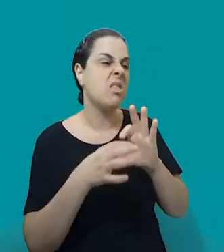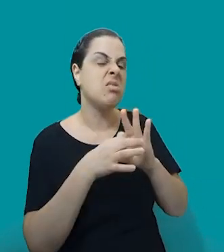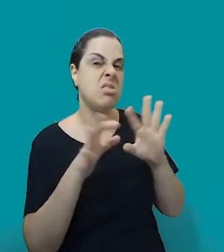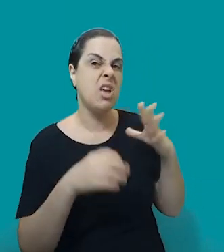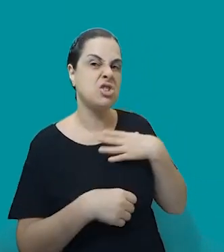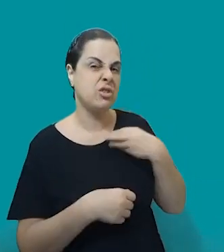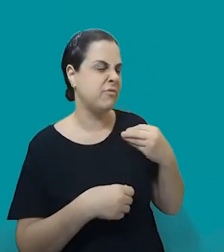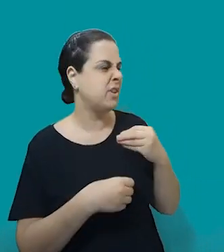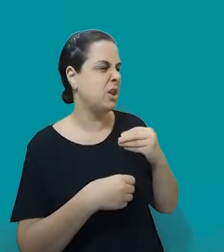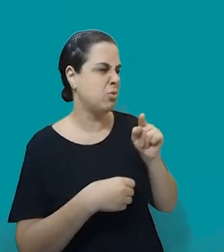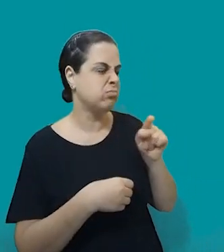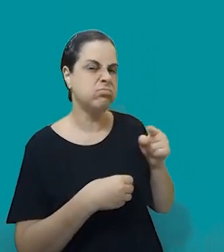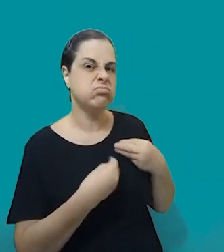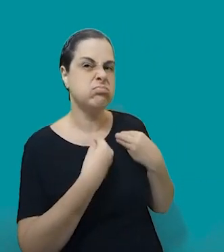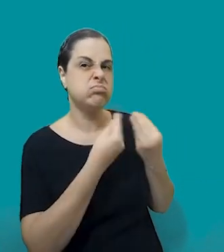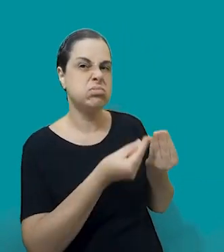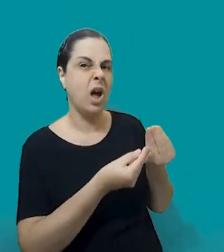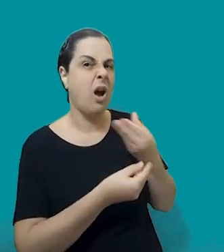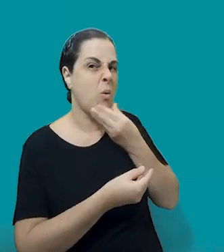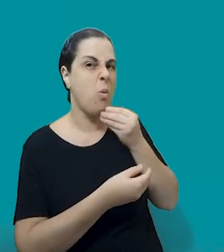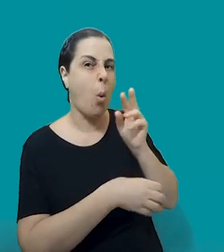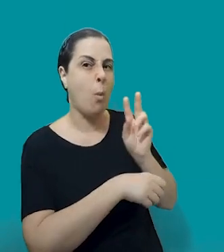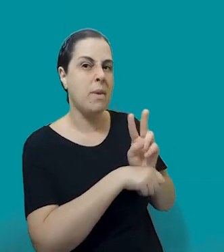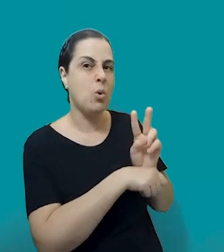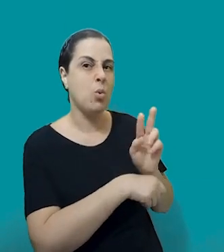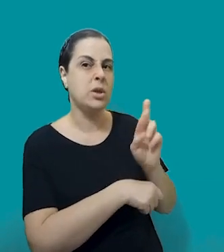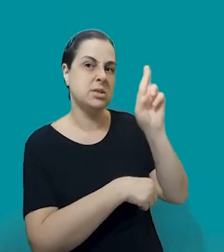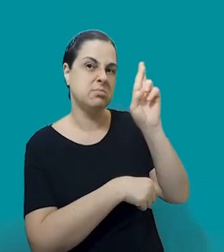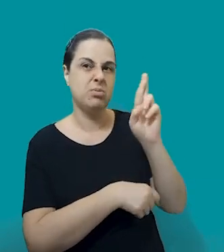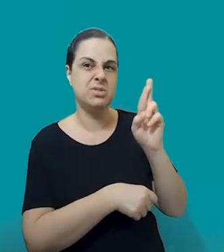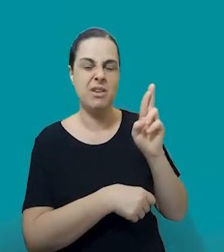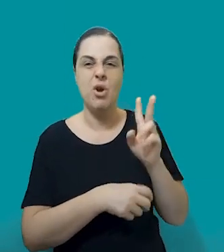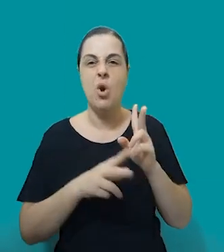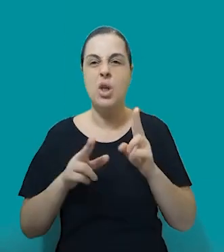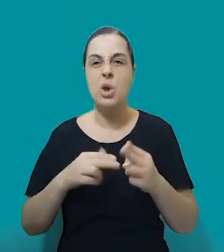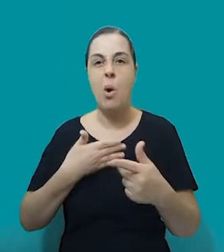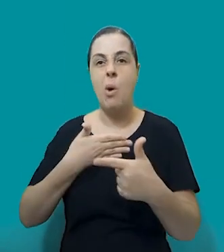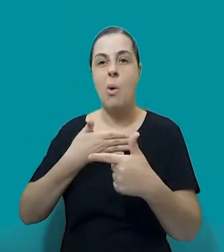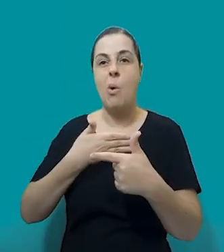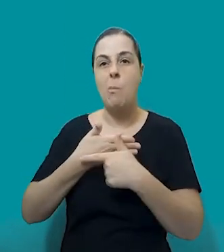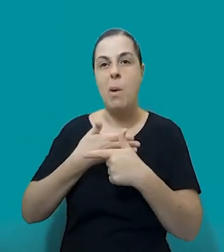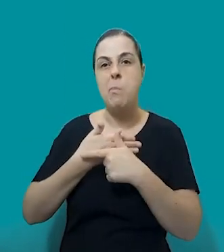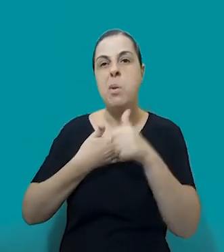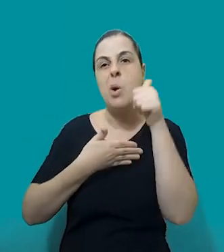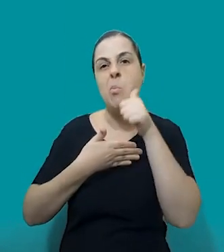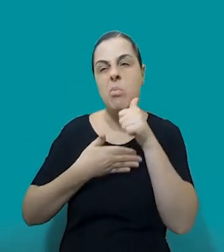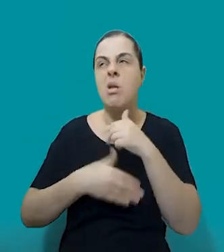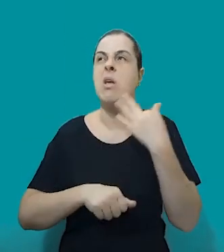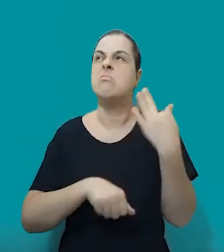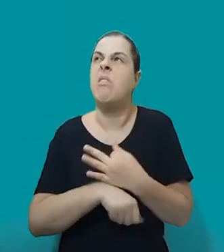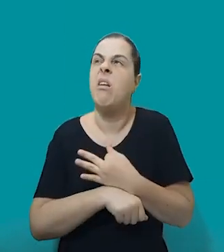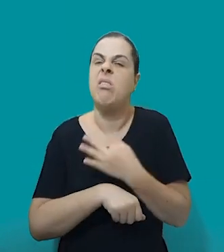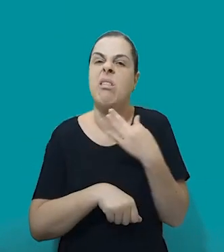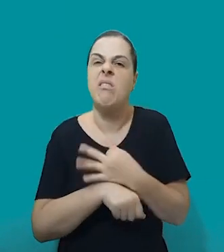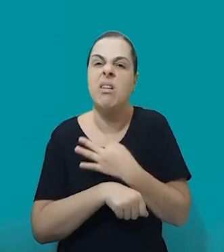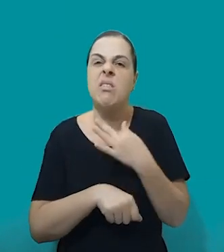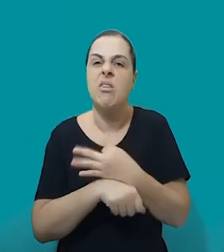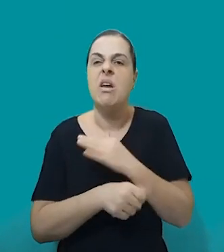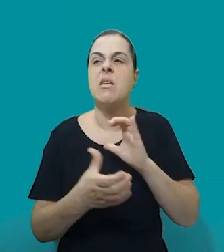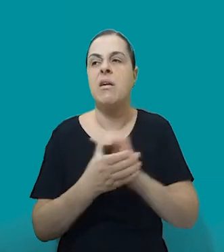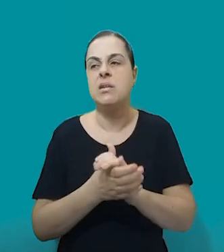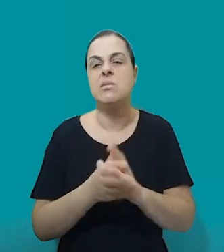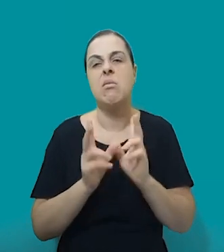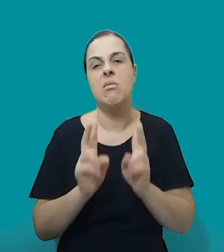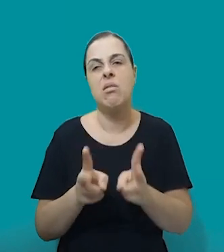concordado com uma guarda compartilhada, porque o papel da mulher é, primeiro, aguentar o casamento e ficar casada, mas se,